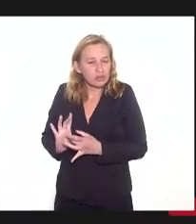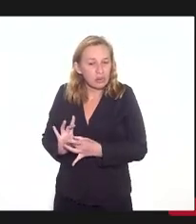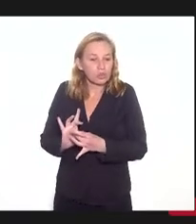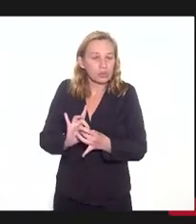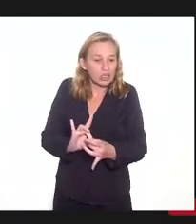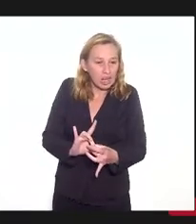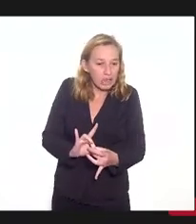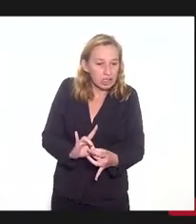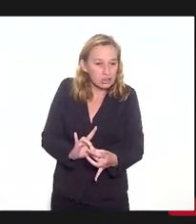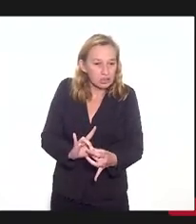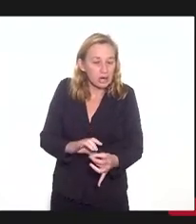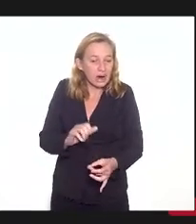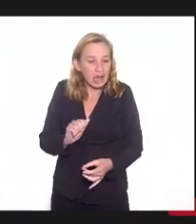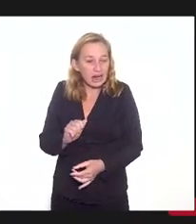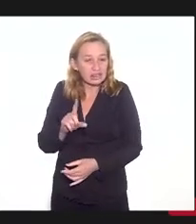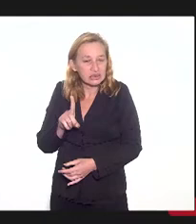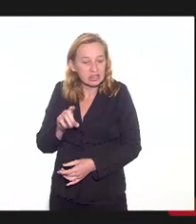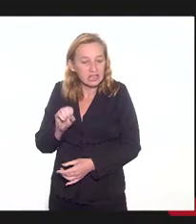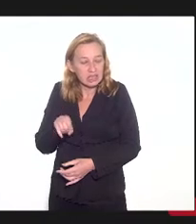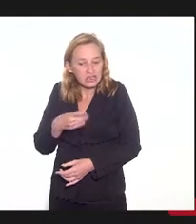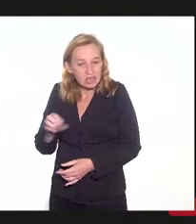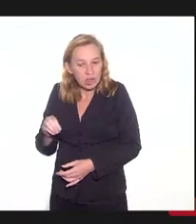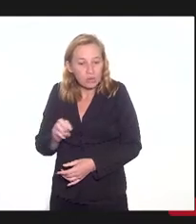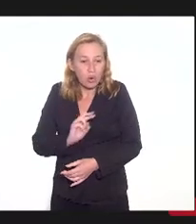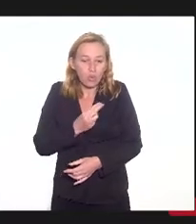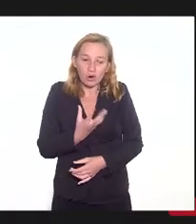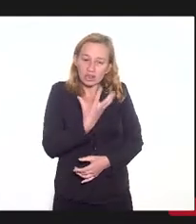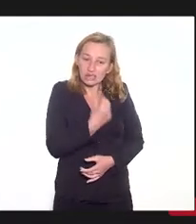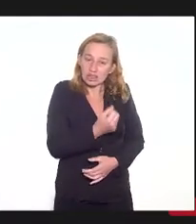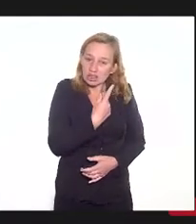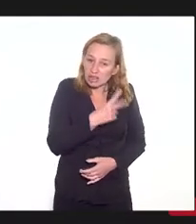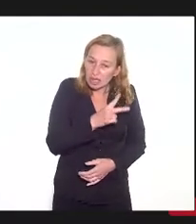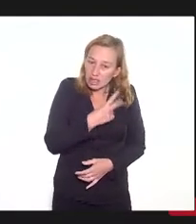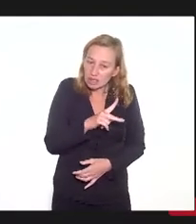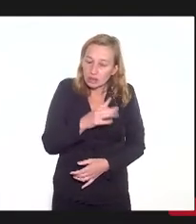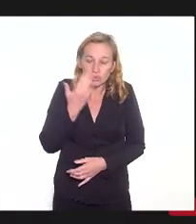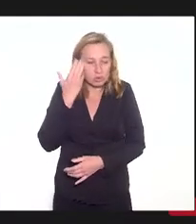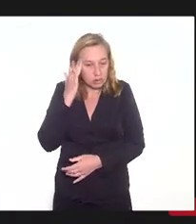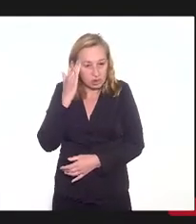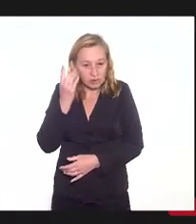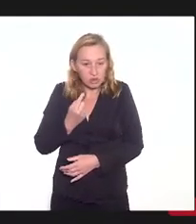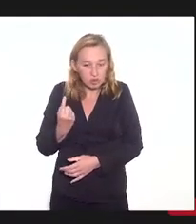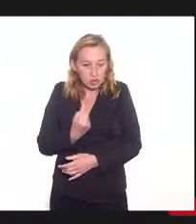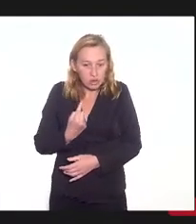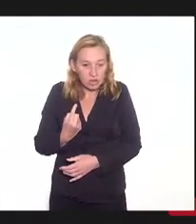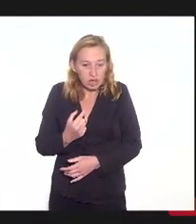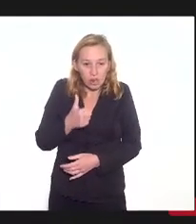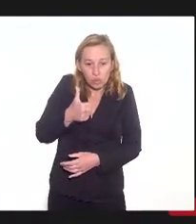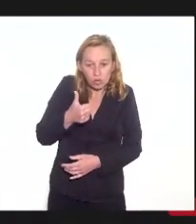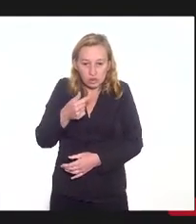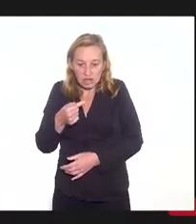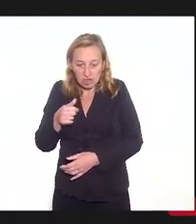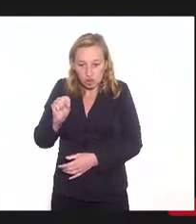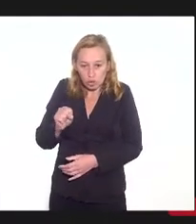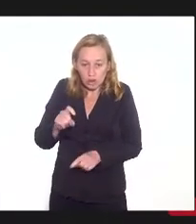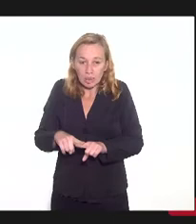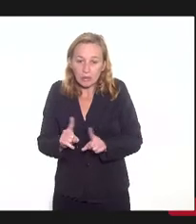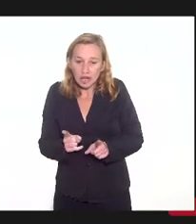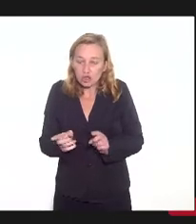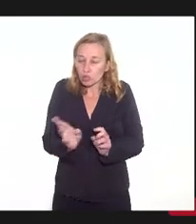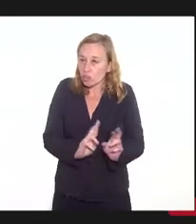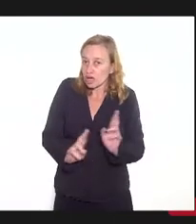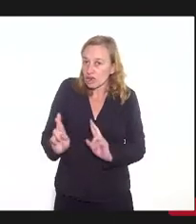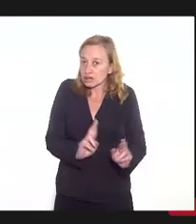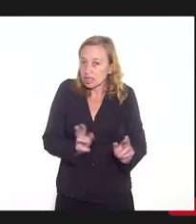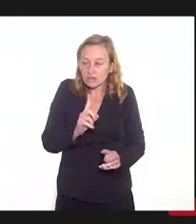à adesão, o aceite deles, nosso entendimento é que a gente já está na 178. mas com relação